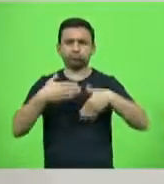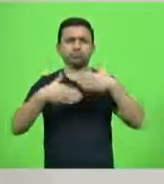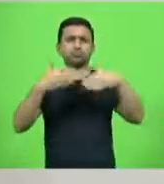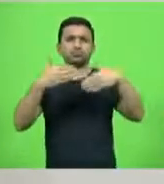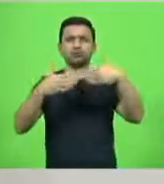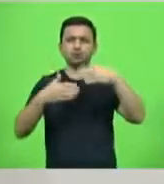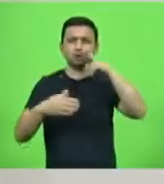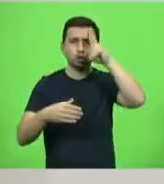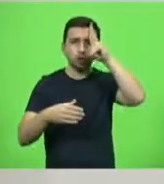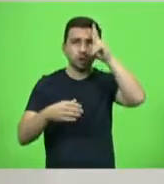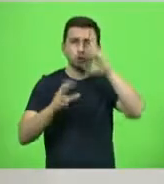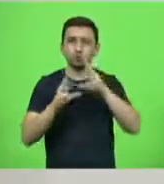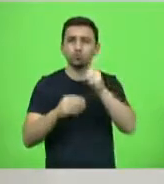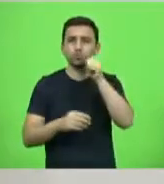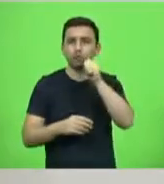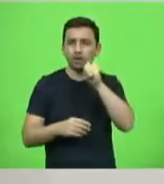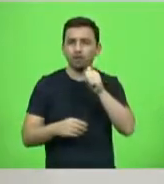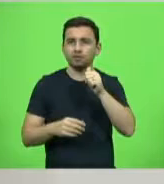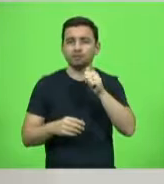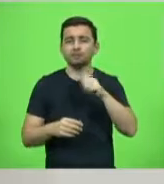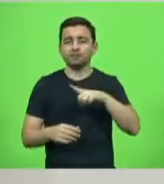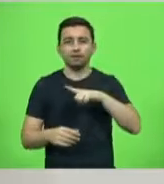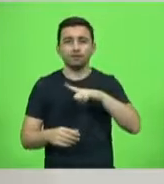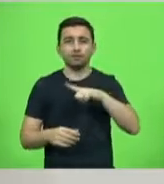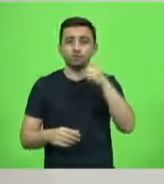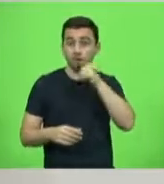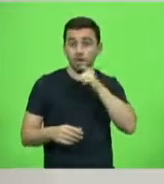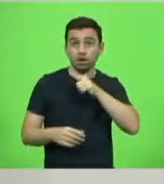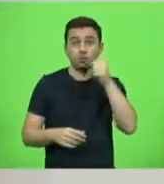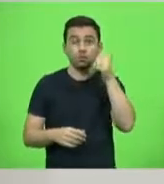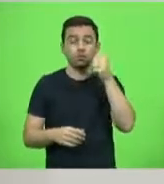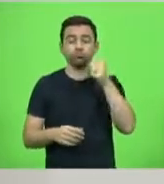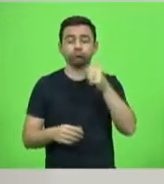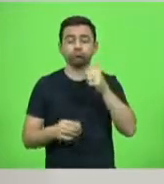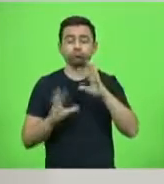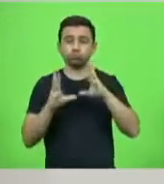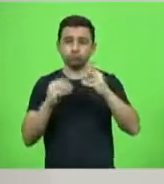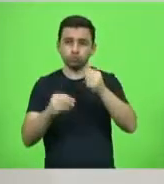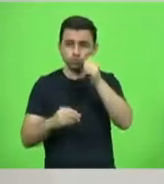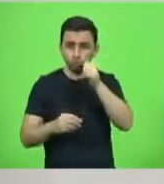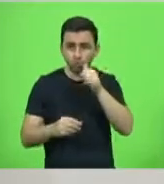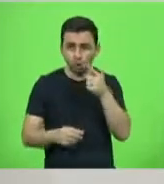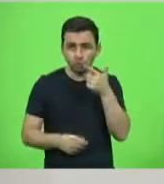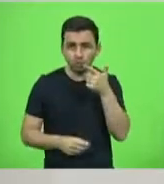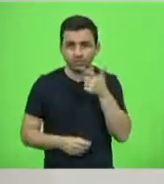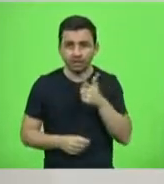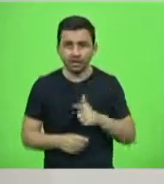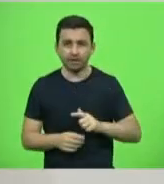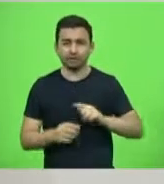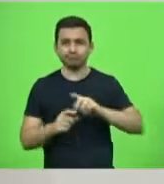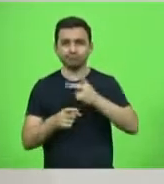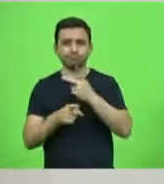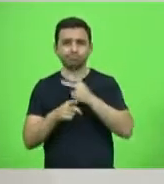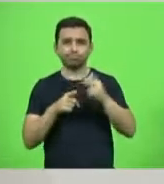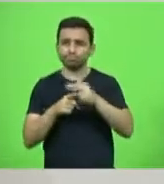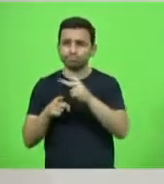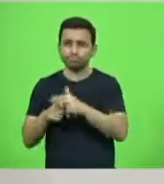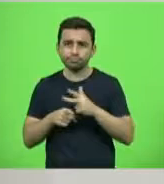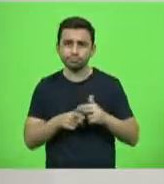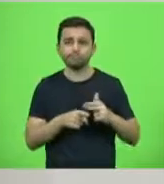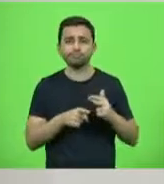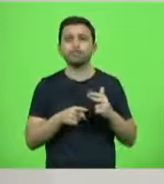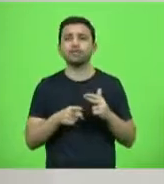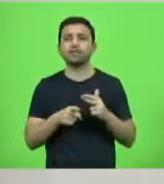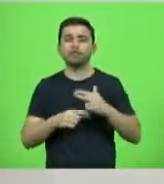mulheres, seja ocupando posições de poder e decisão, seja protagonizando conquistas importantes para se tornarem,